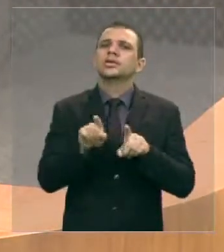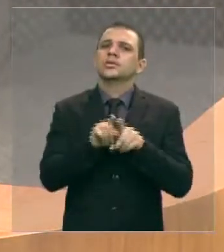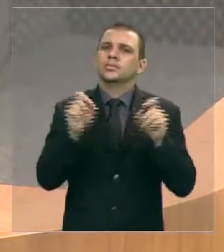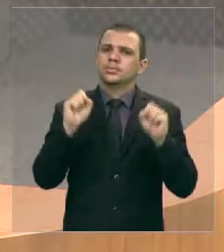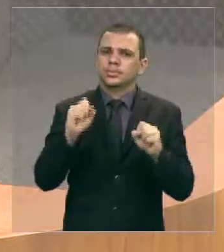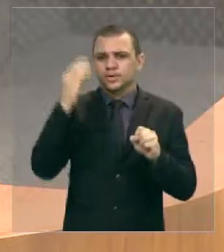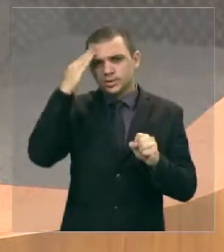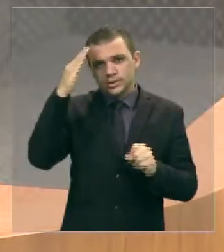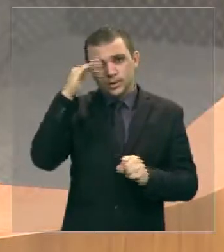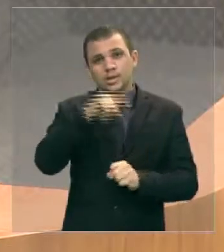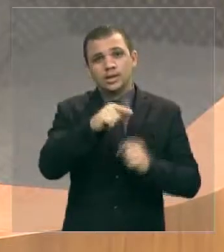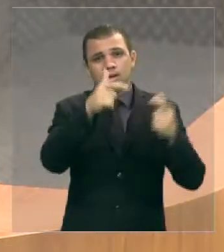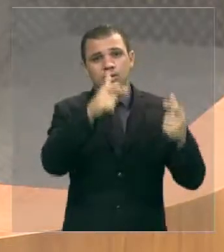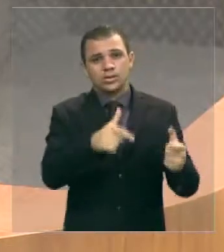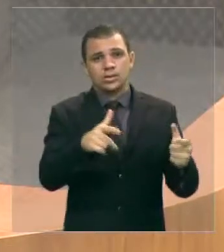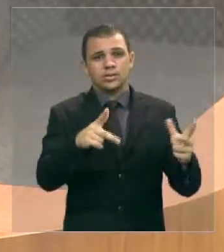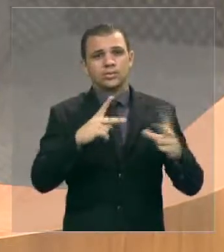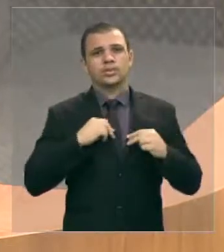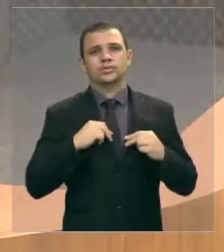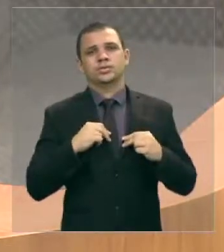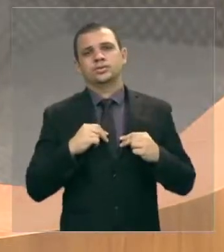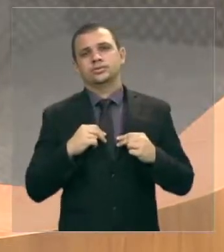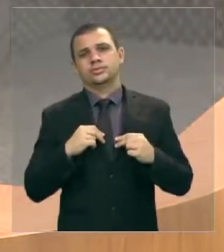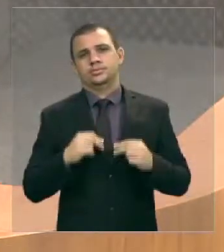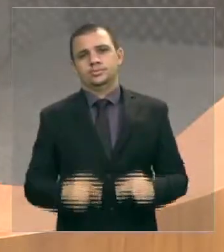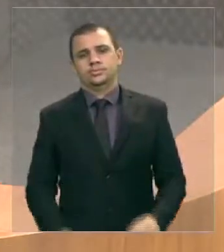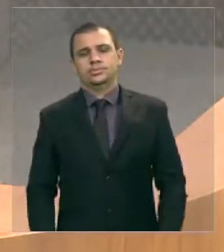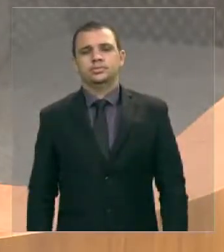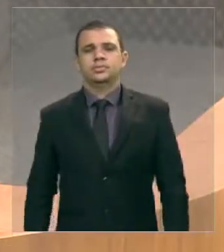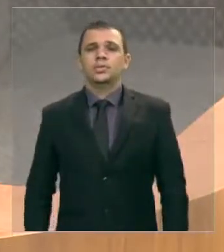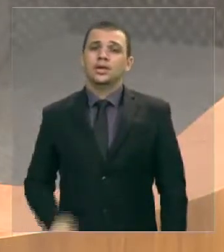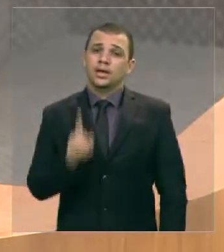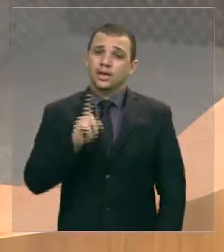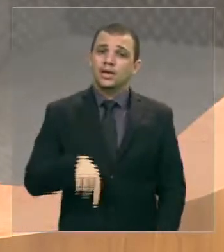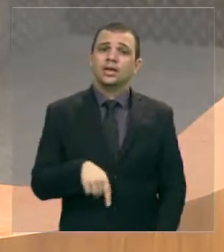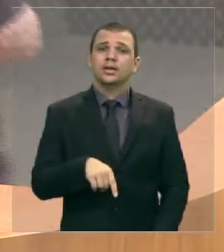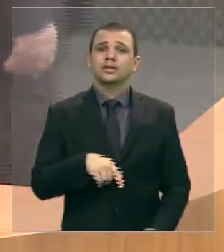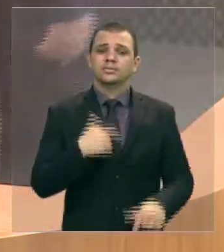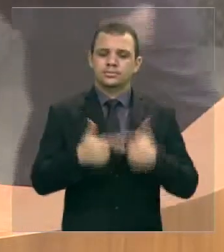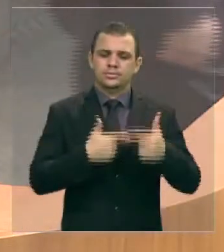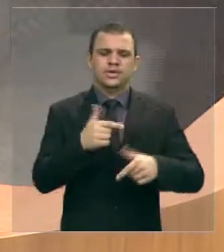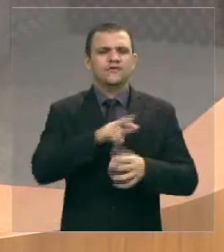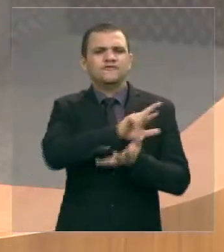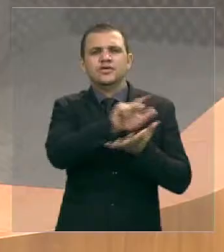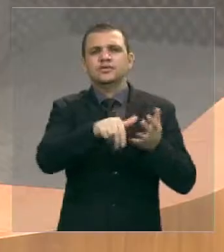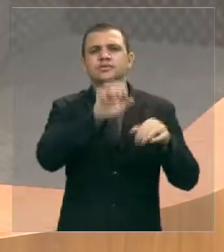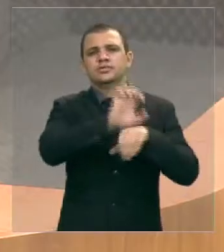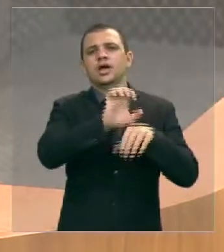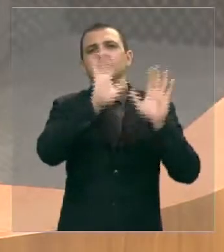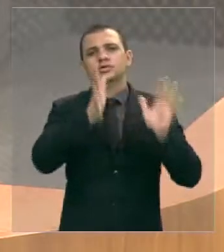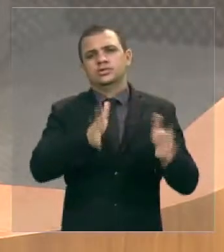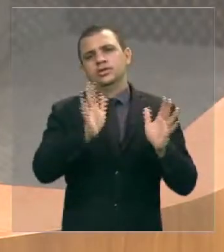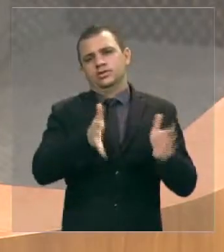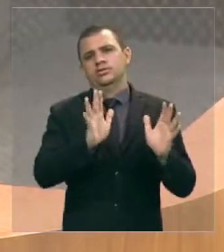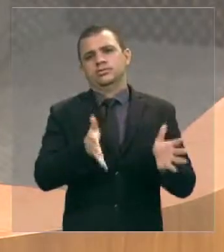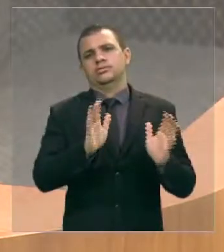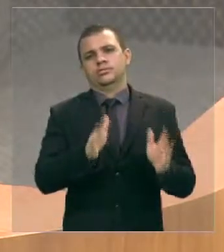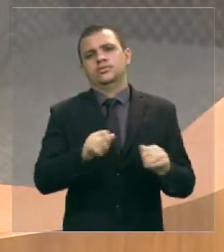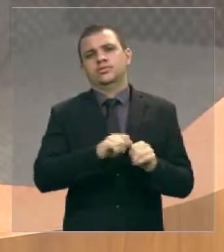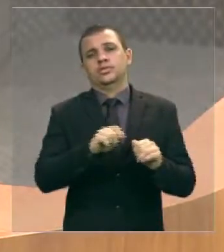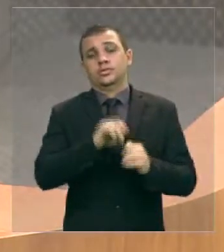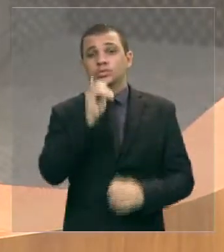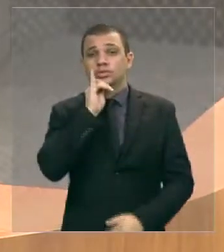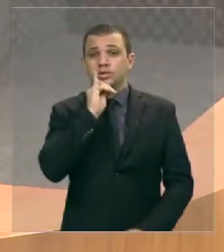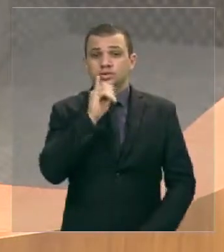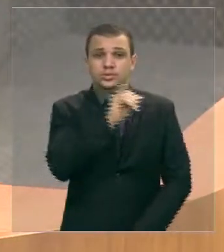como propriedade imaterial essa é uma medida que vários Estados já tomaram o Rio de Janeiro notadamente